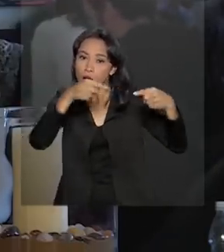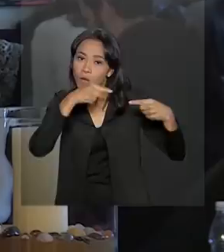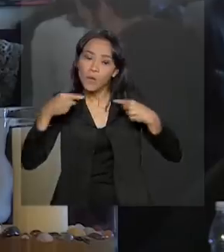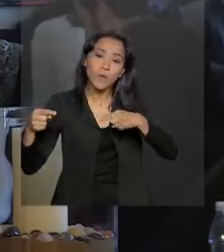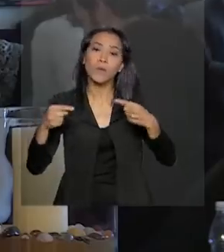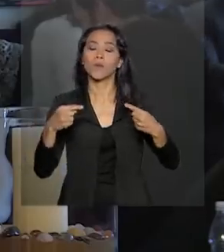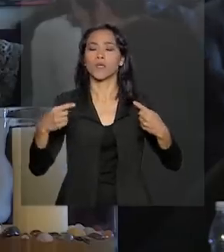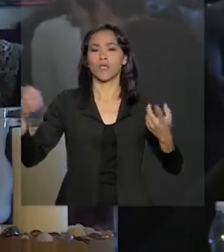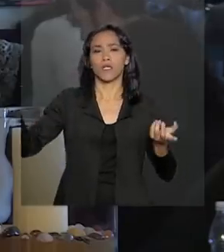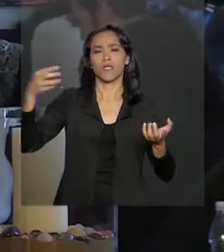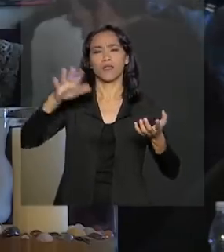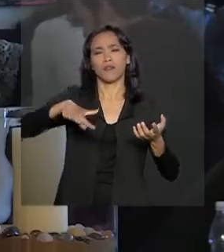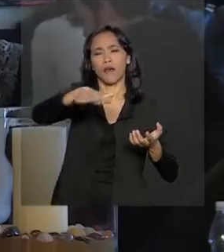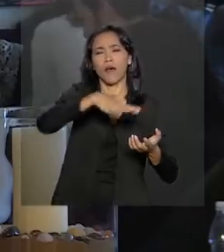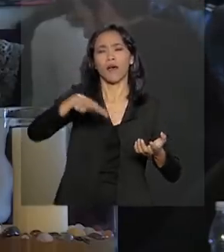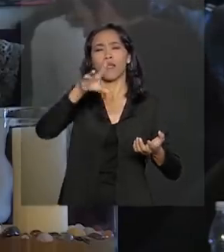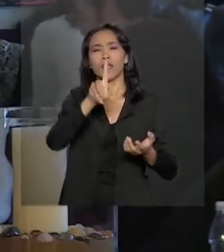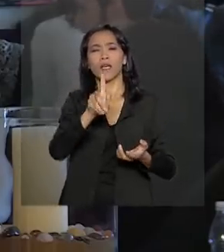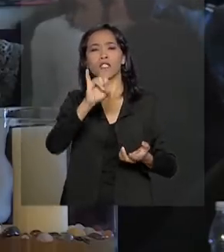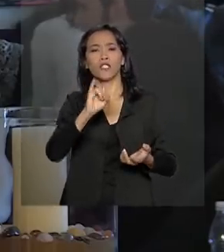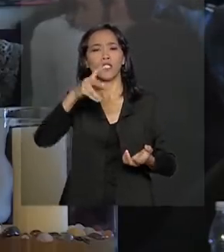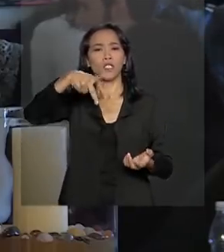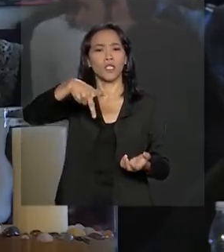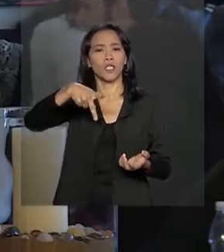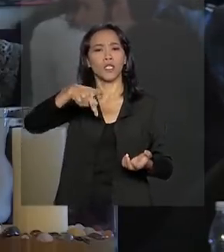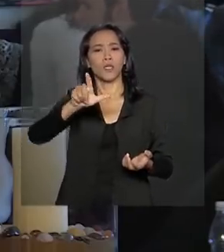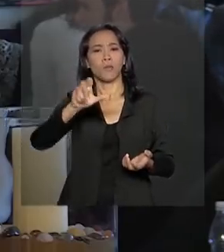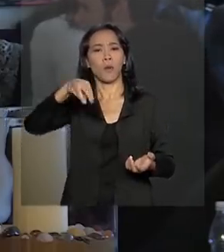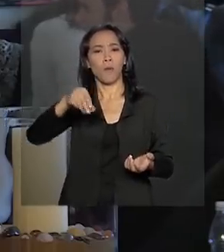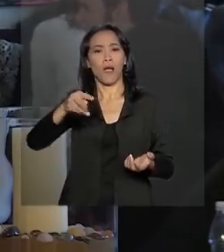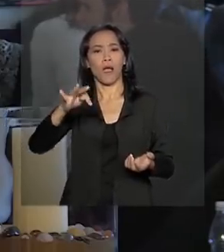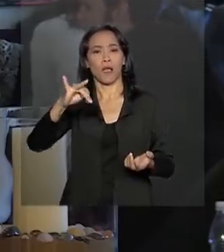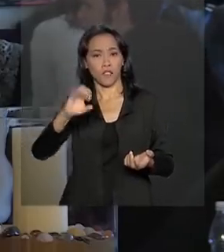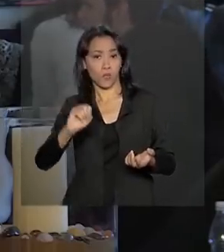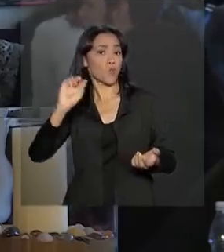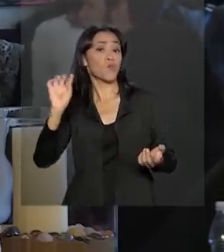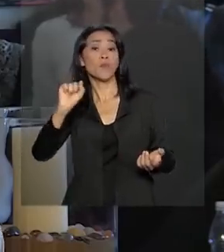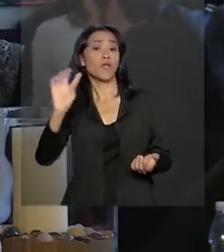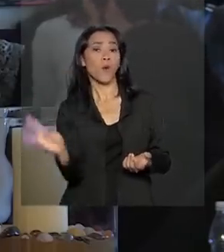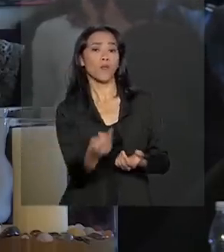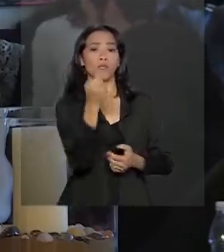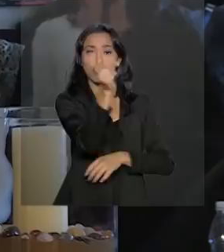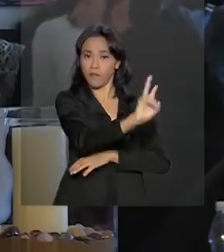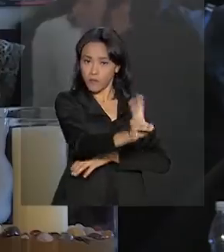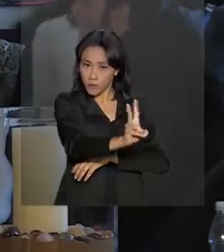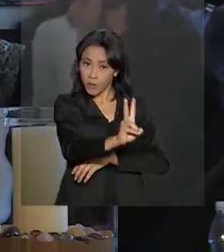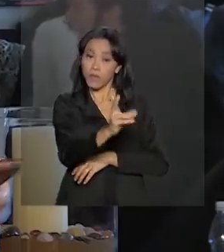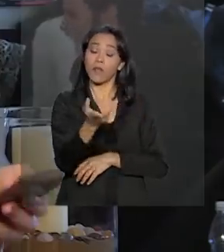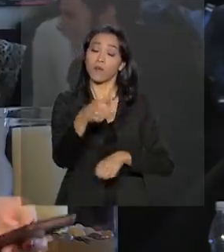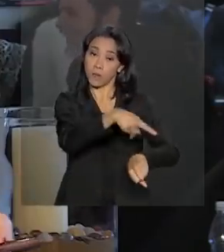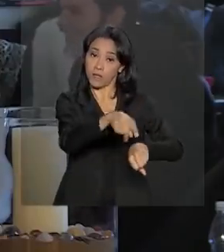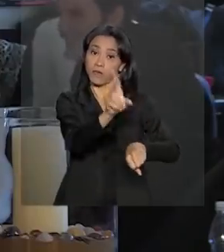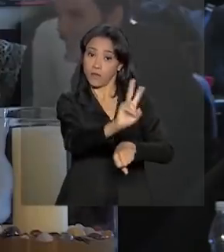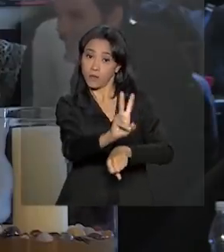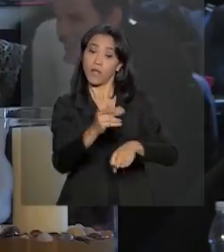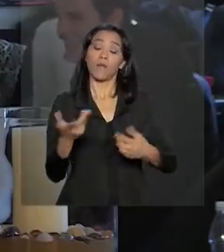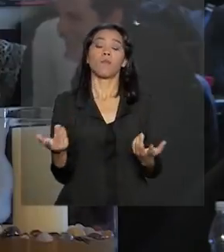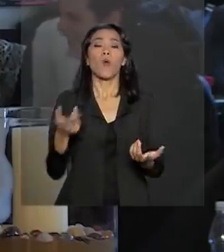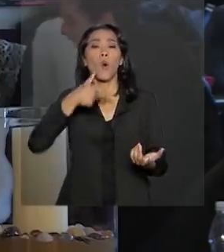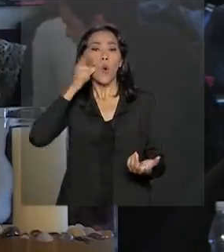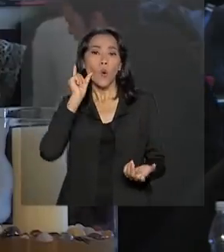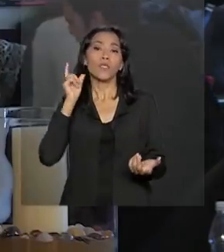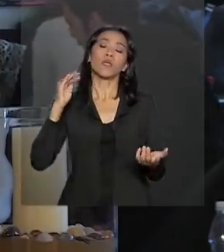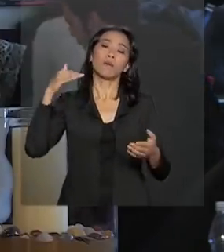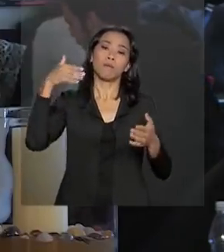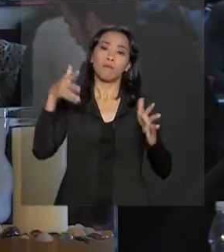Humanitária na Venezuela. E à noite, ele segue para outro jantar, para mais um jantar. Ontem ele participou de um jantar,